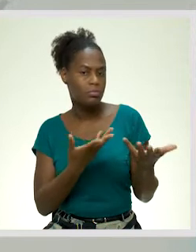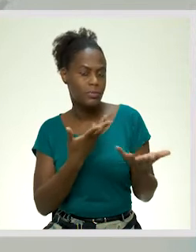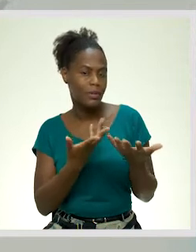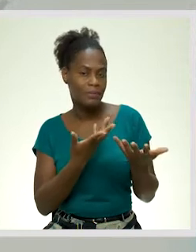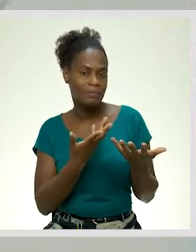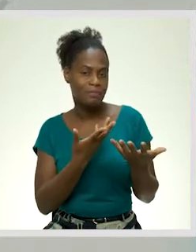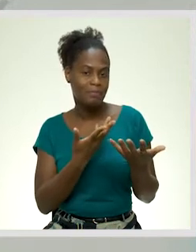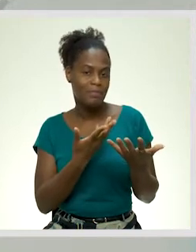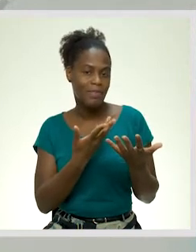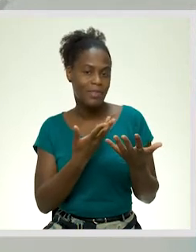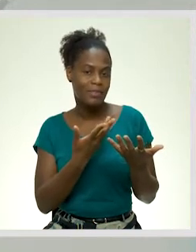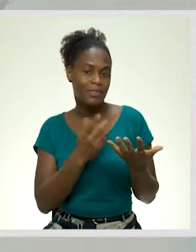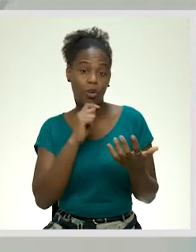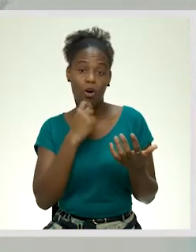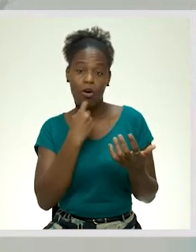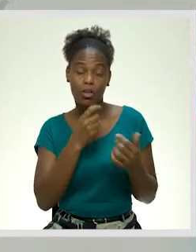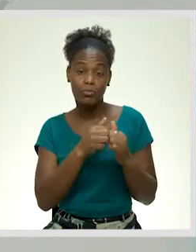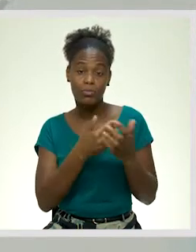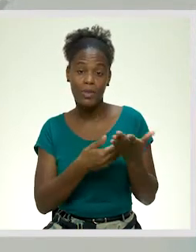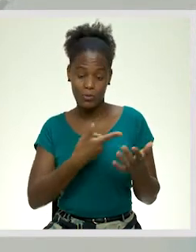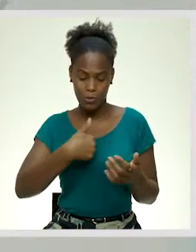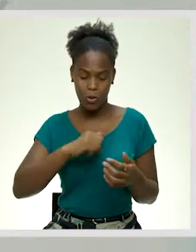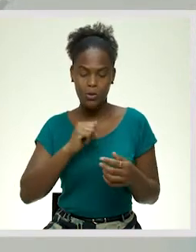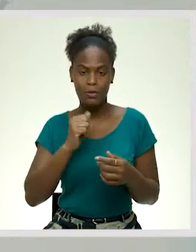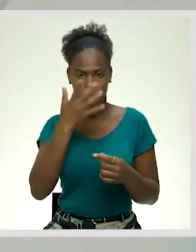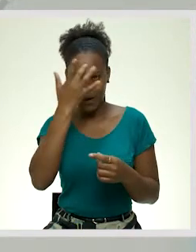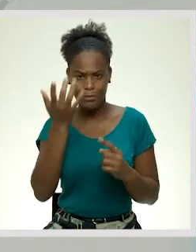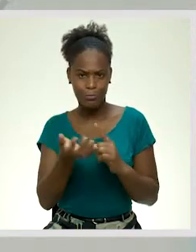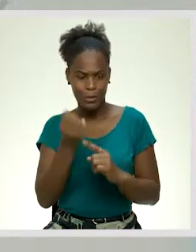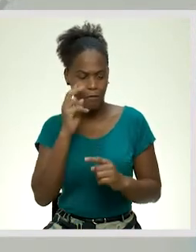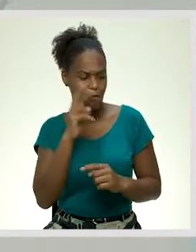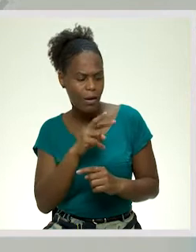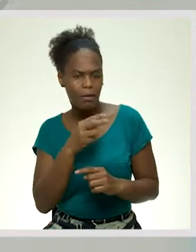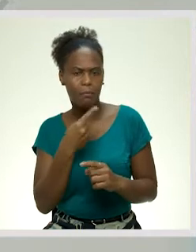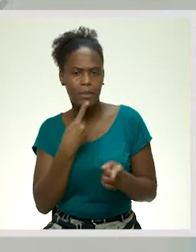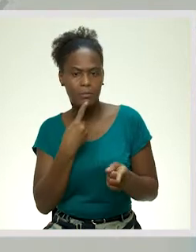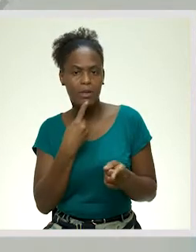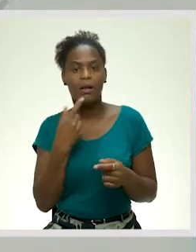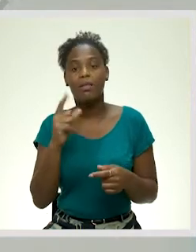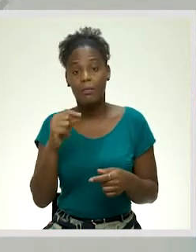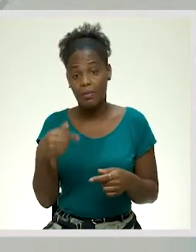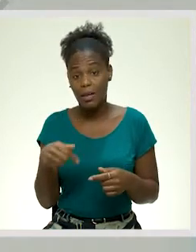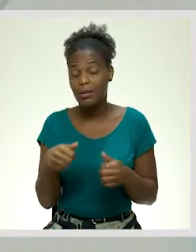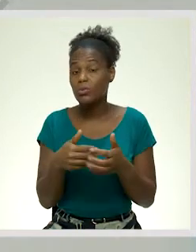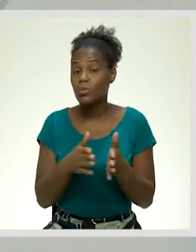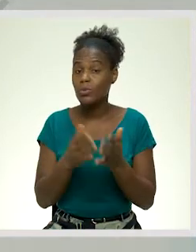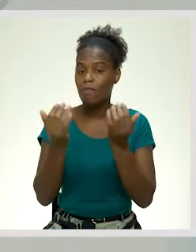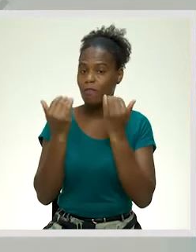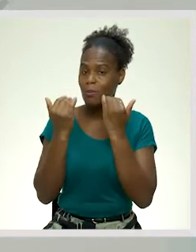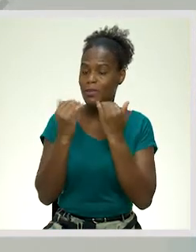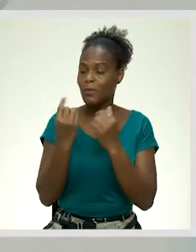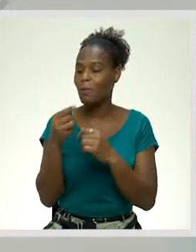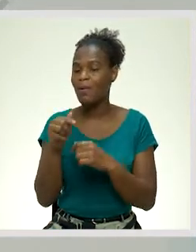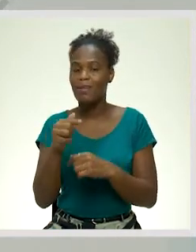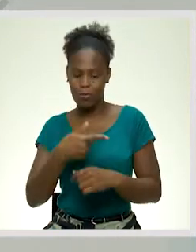nossa senha, se calhar do nosso documento, facilmente consegue-se ver e perceber e ter todas as informações